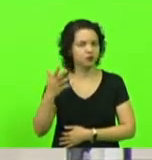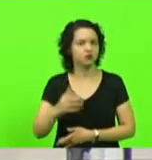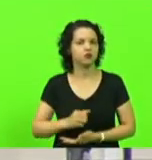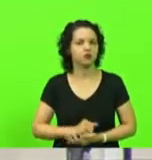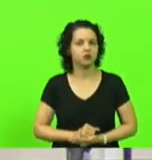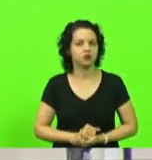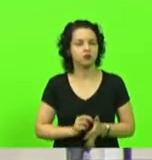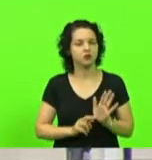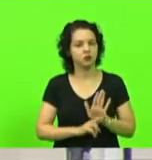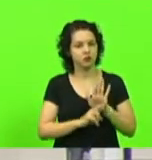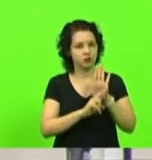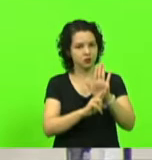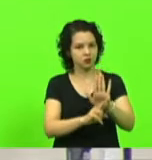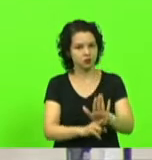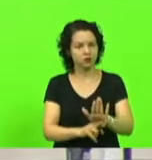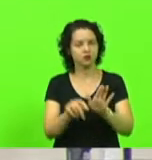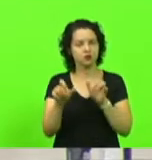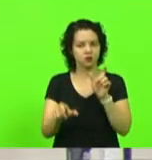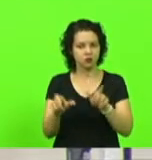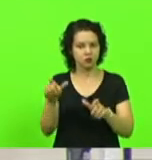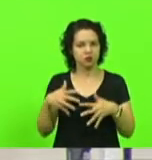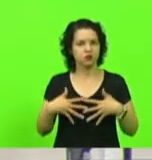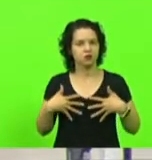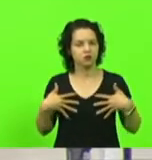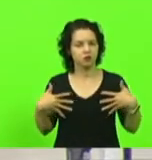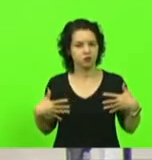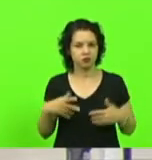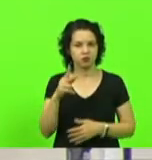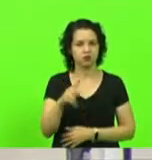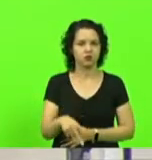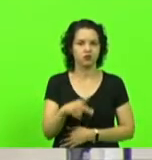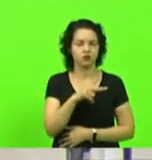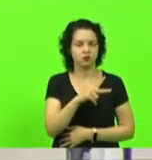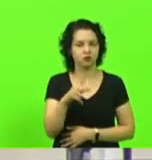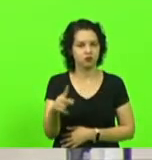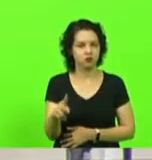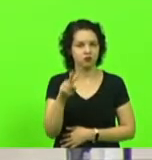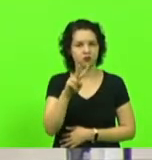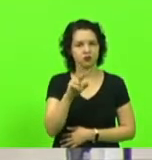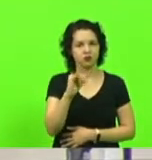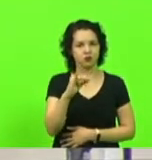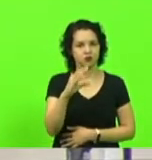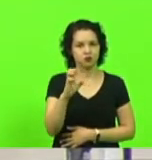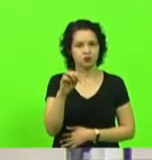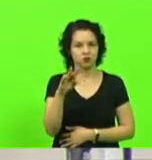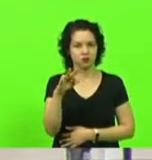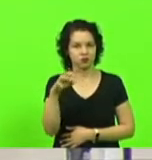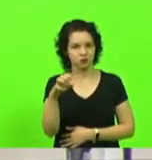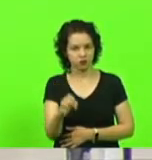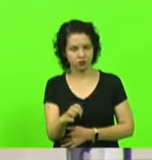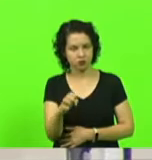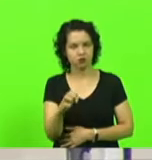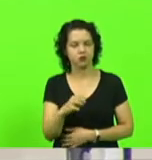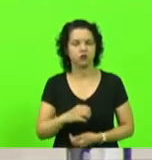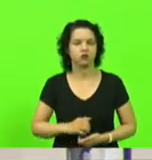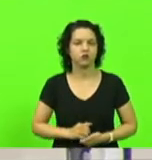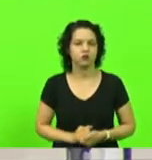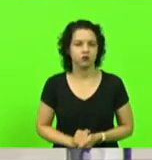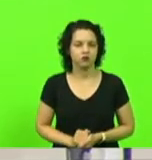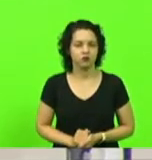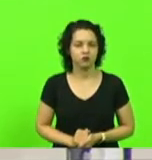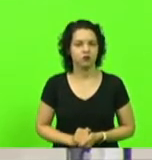homenageados o reverendo padre Vicente de Paula Neto. E logo após, em suas